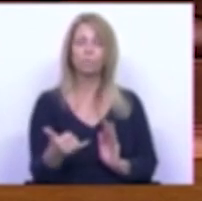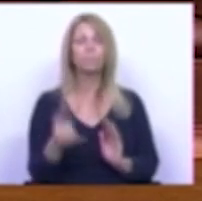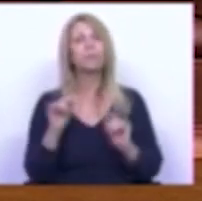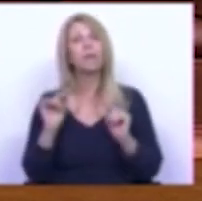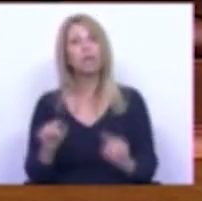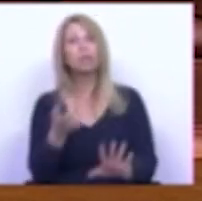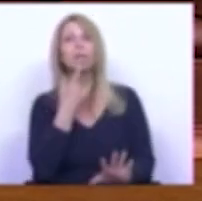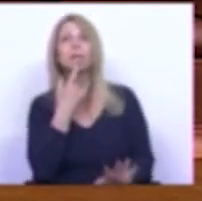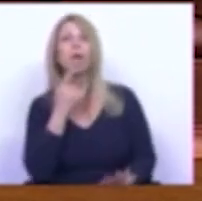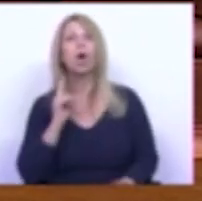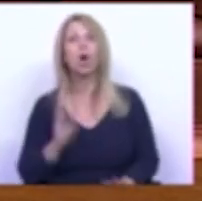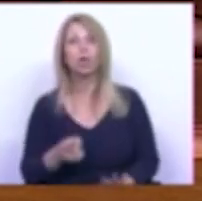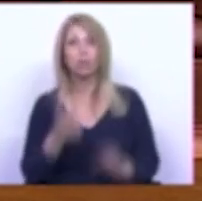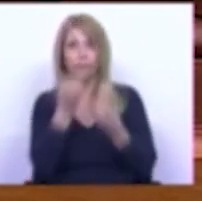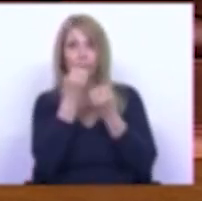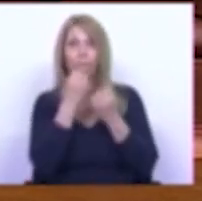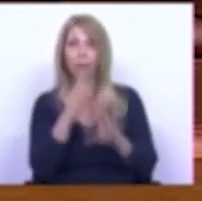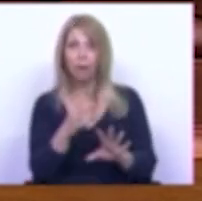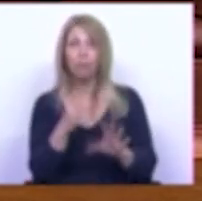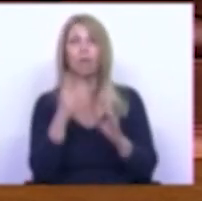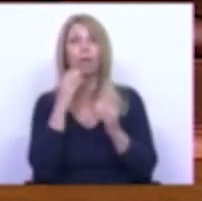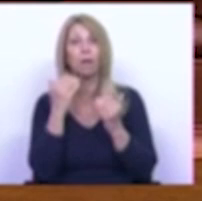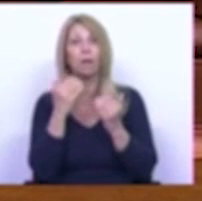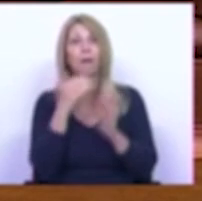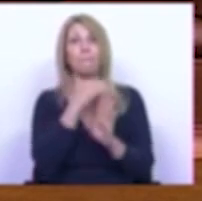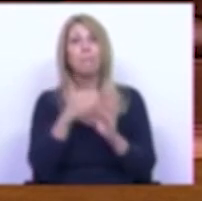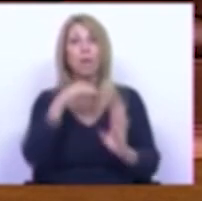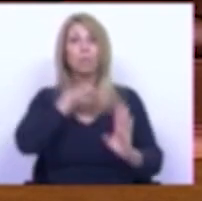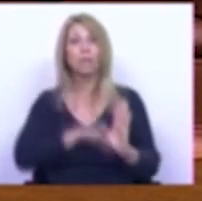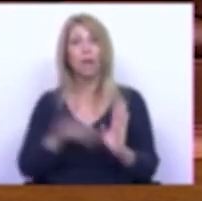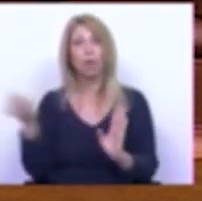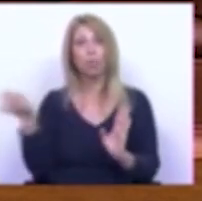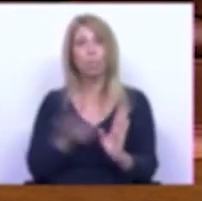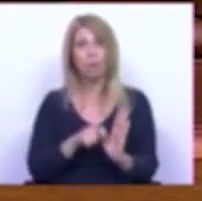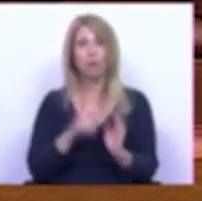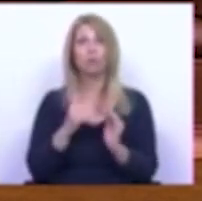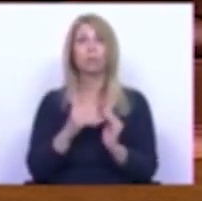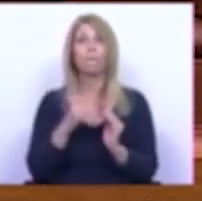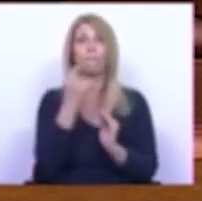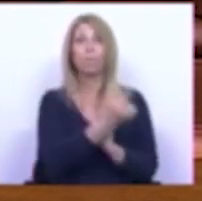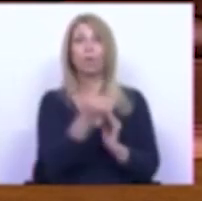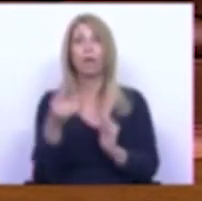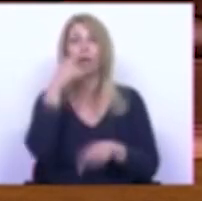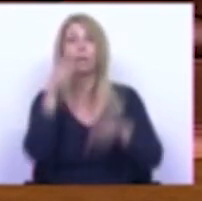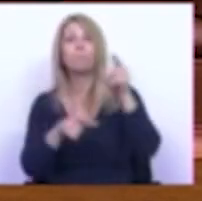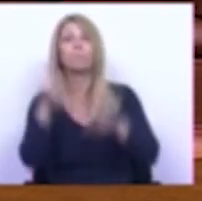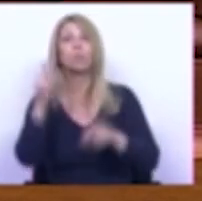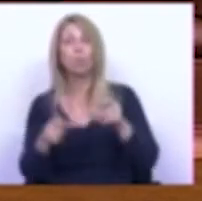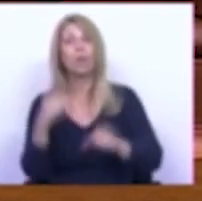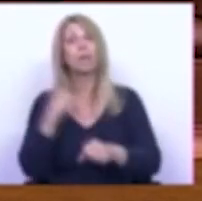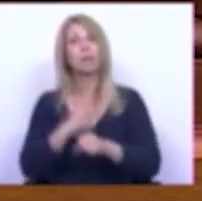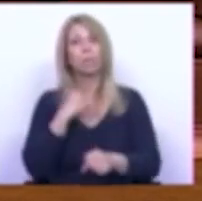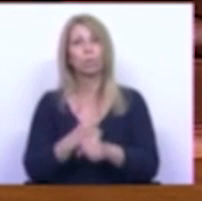representa uma perda superior a meio salário mensal por cada trabalhador é como se